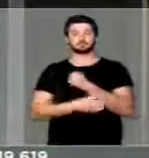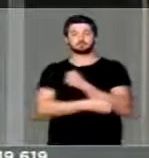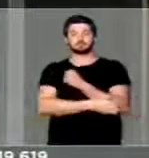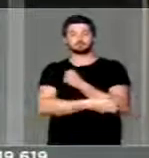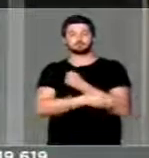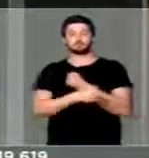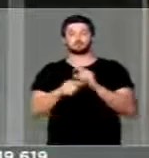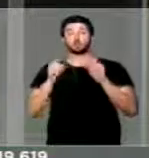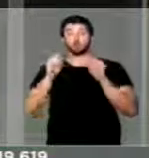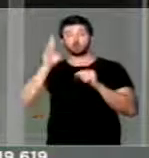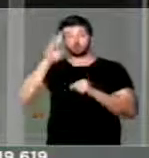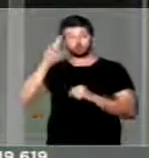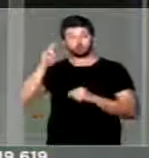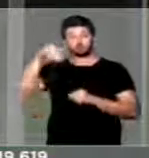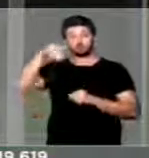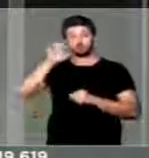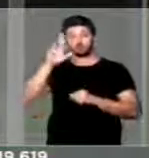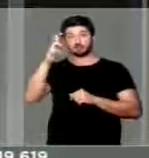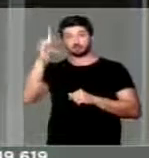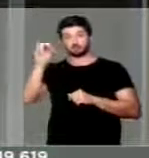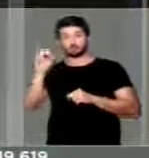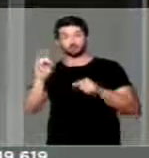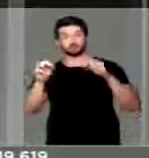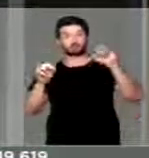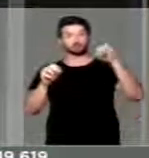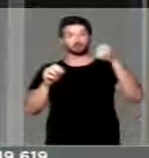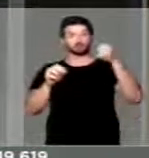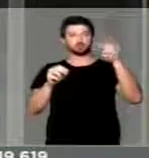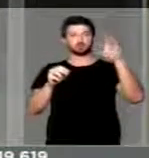Aquilo que disse o senhor Machado e o senhor Jucá